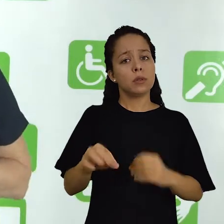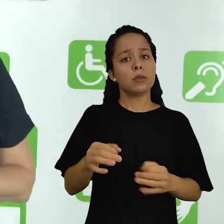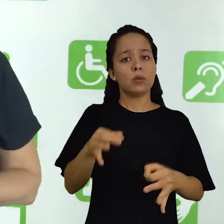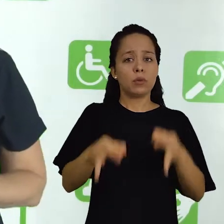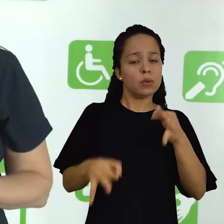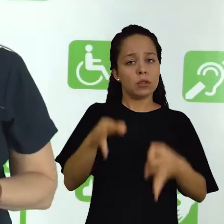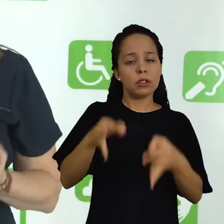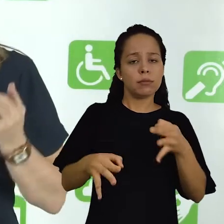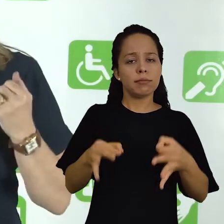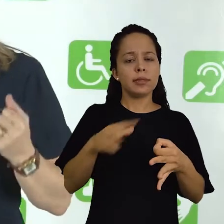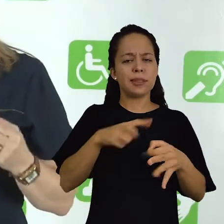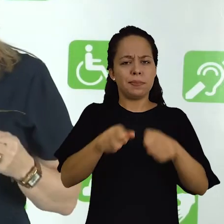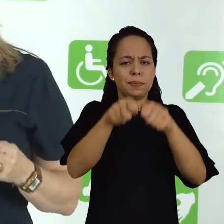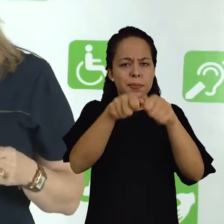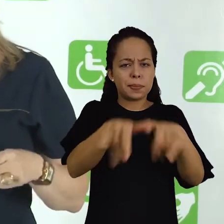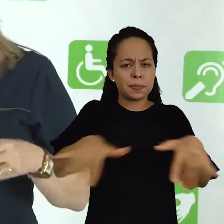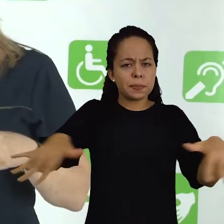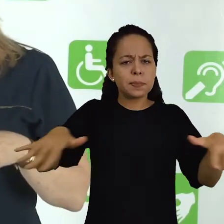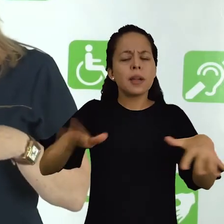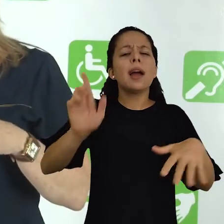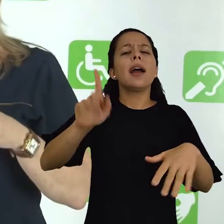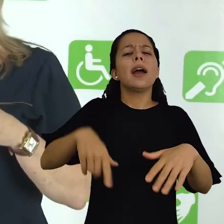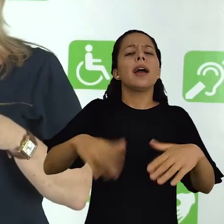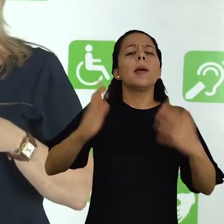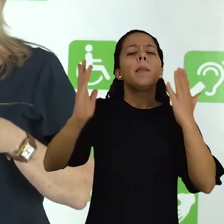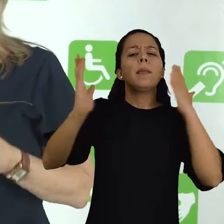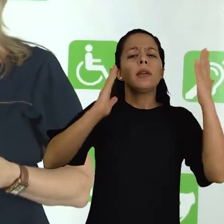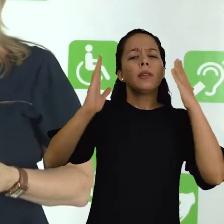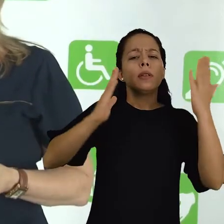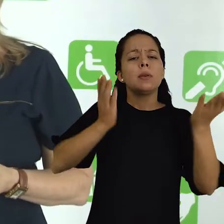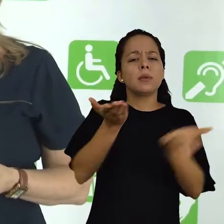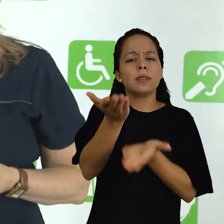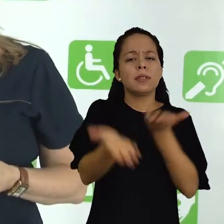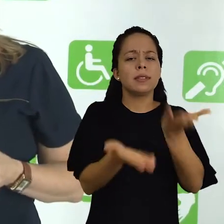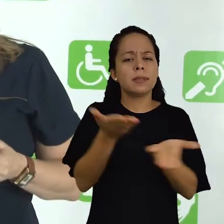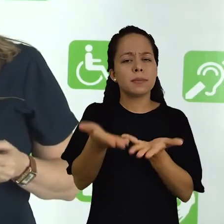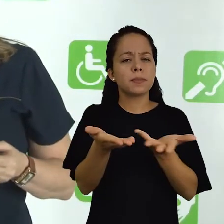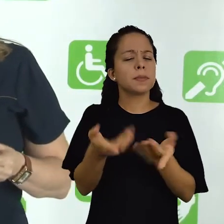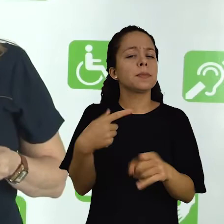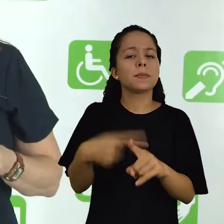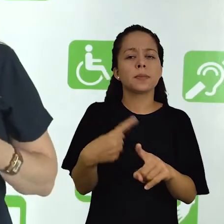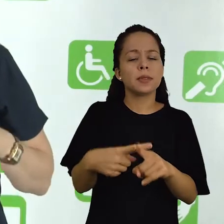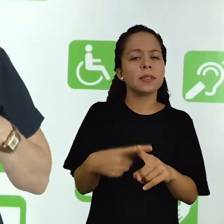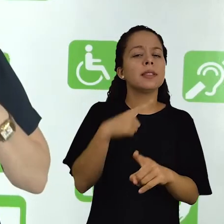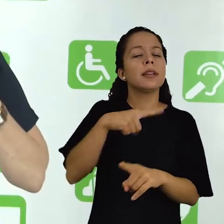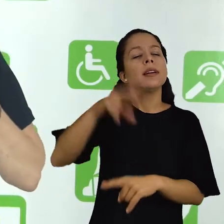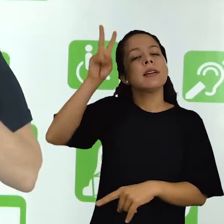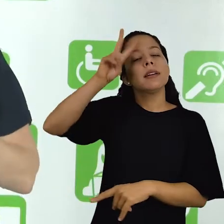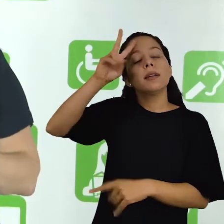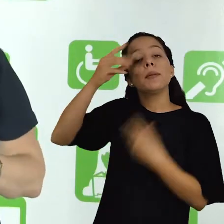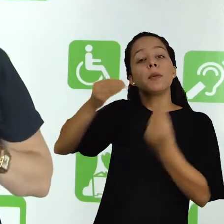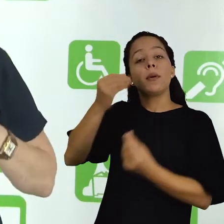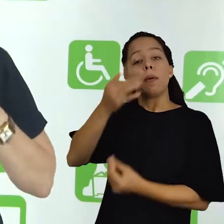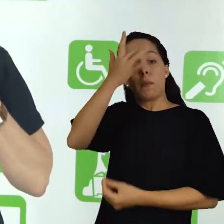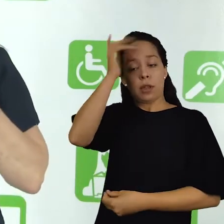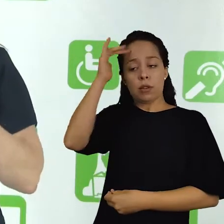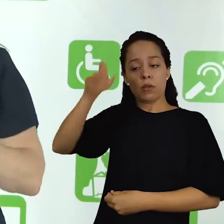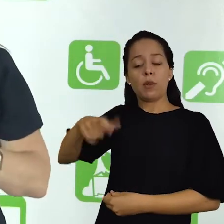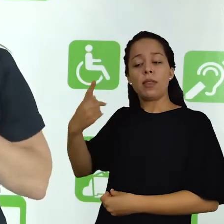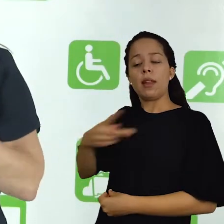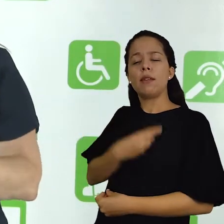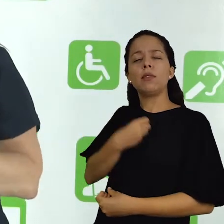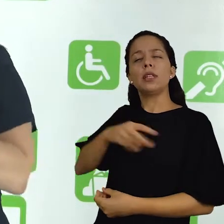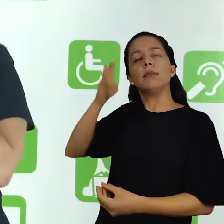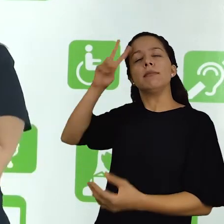surgiu no ensino jurídico e difundiu-se muito na prática psicoterapeuta caracterizado pela reconstrução da